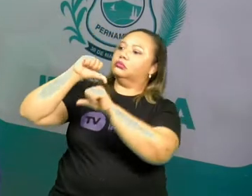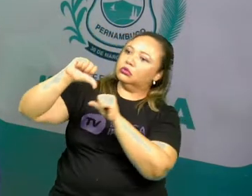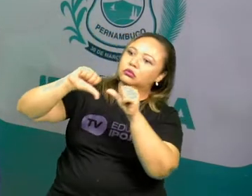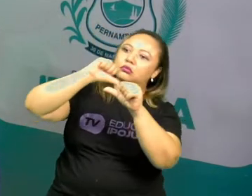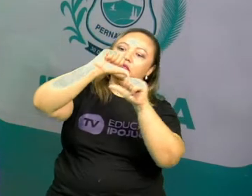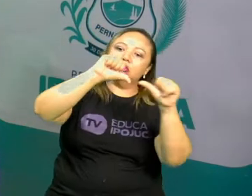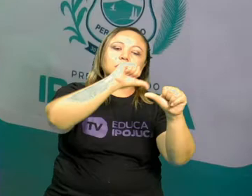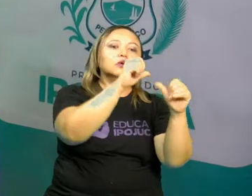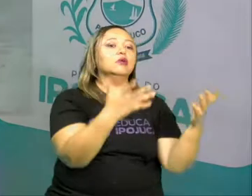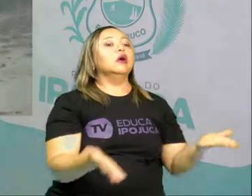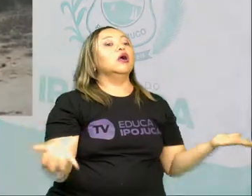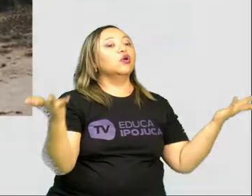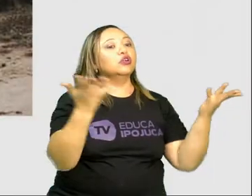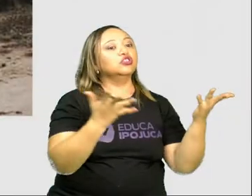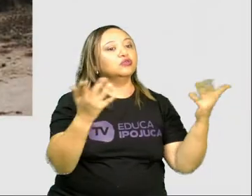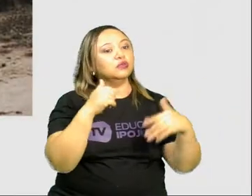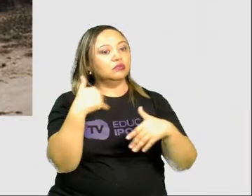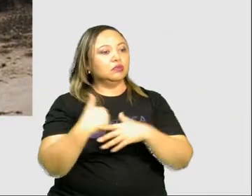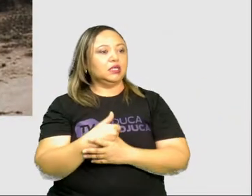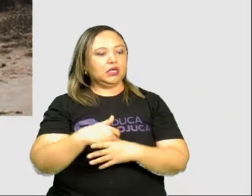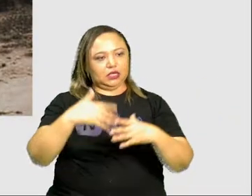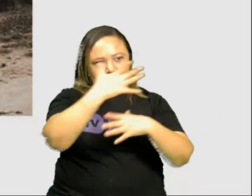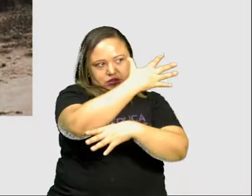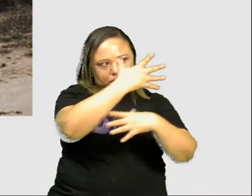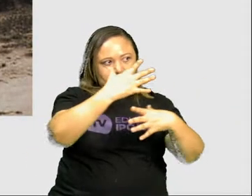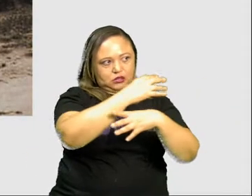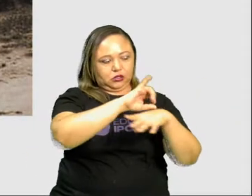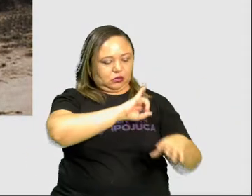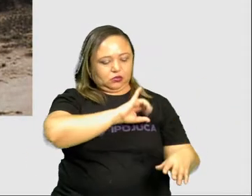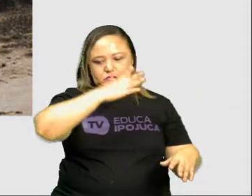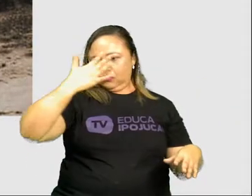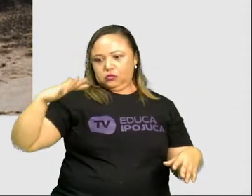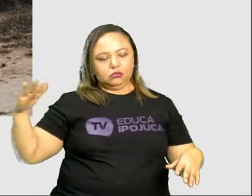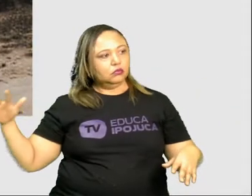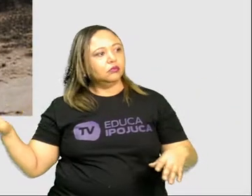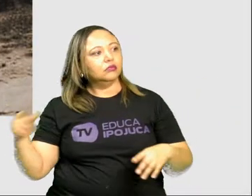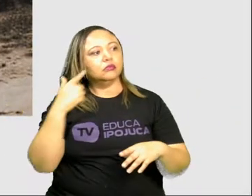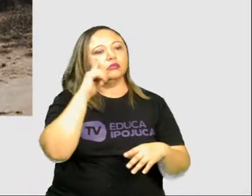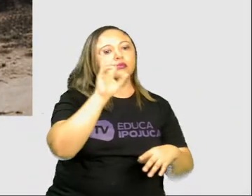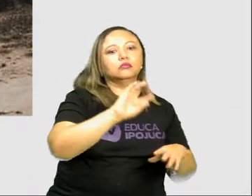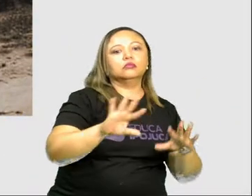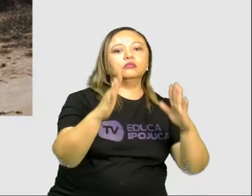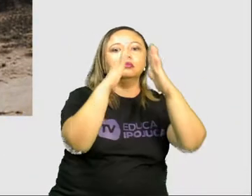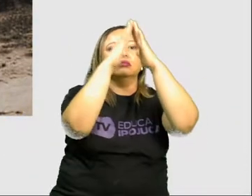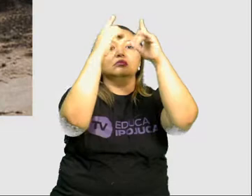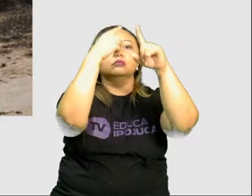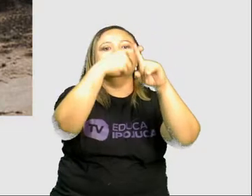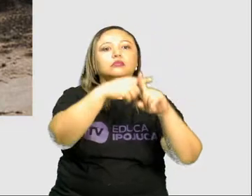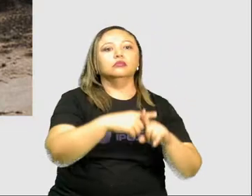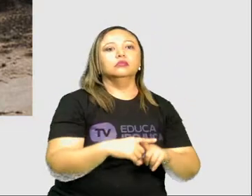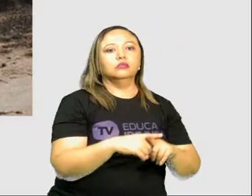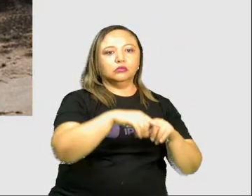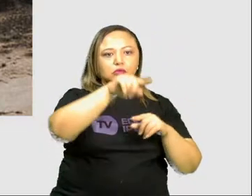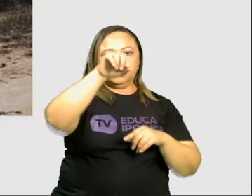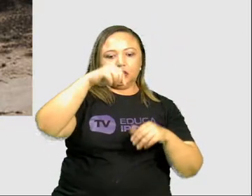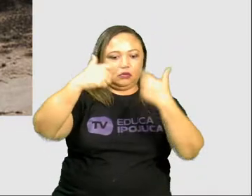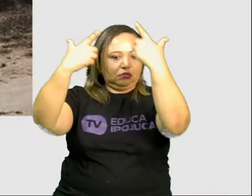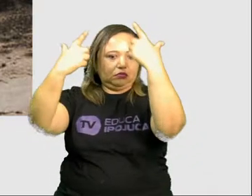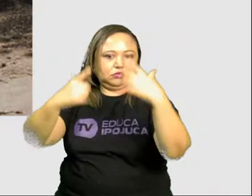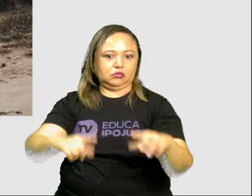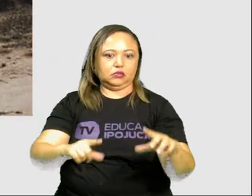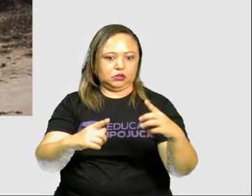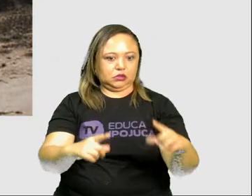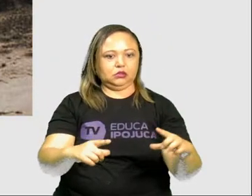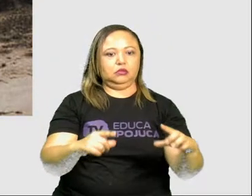nosso município. Vocês estão vendo aí, essa igreja é localizada no centro de Ipojuca, certo?